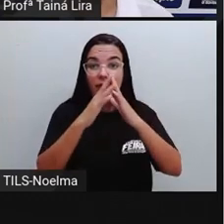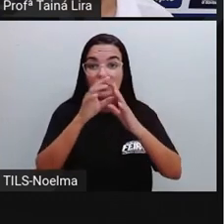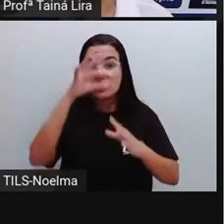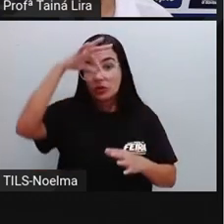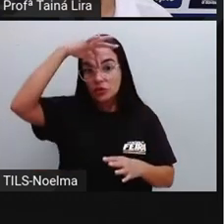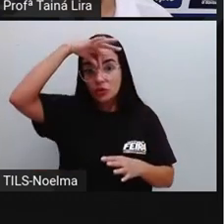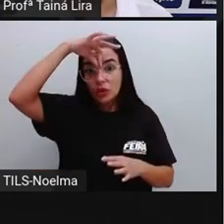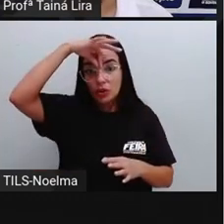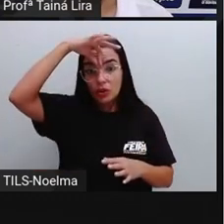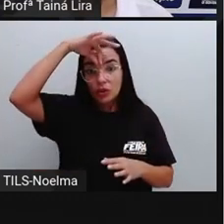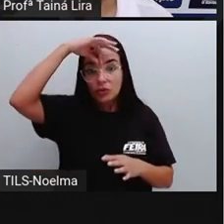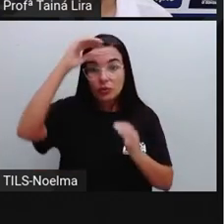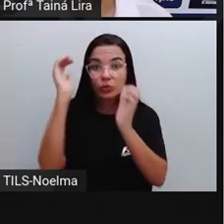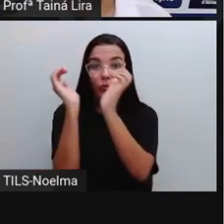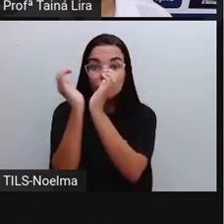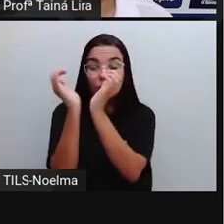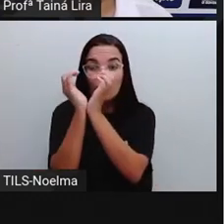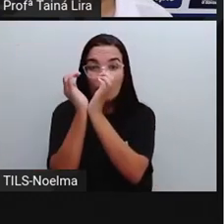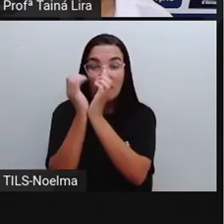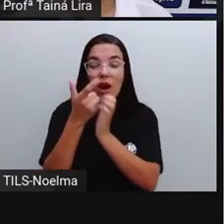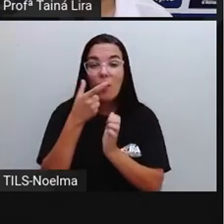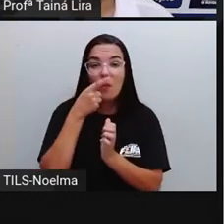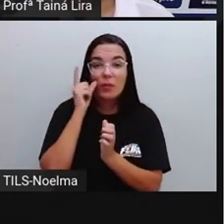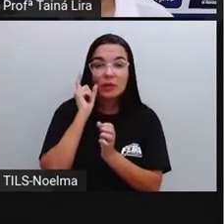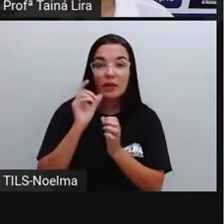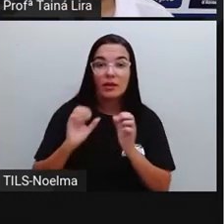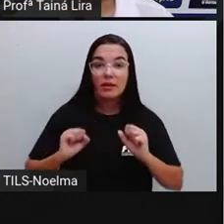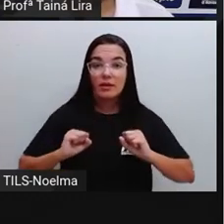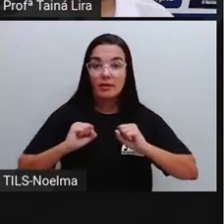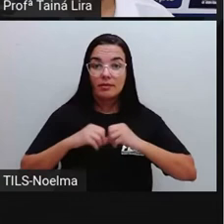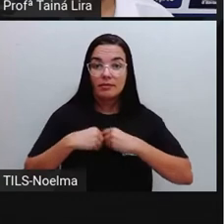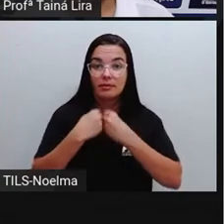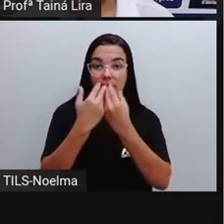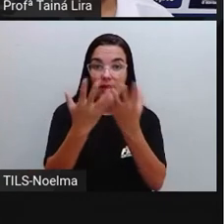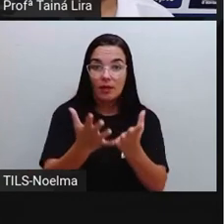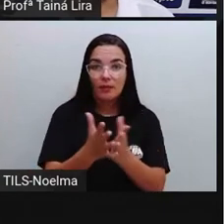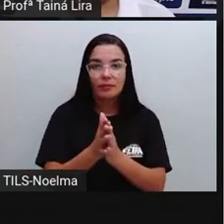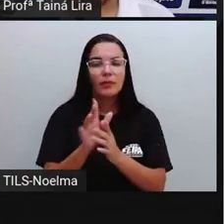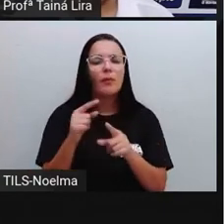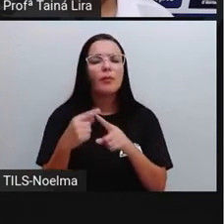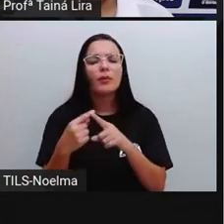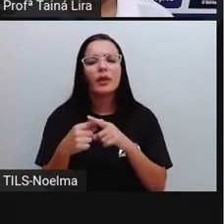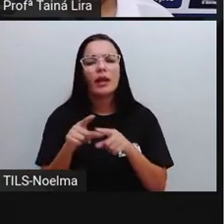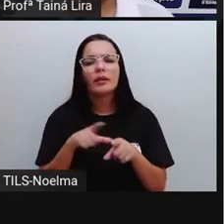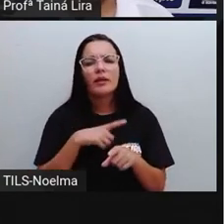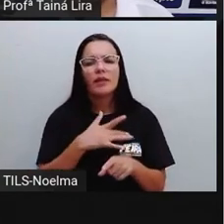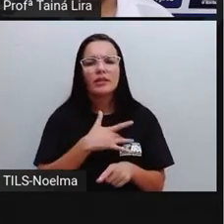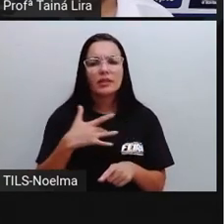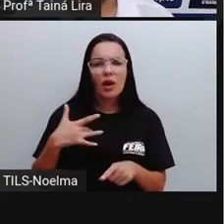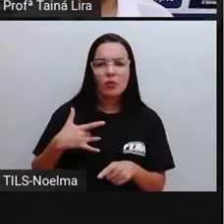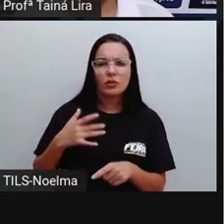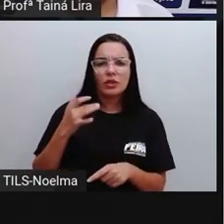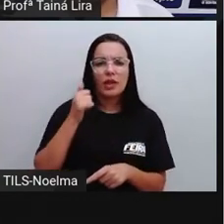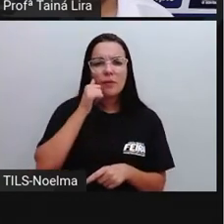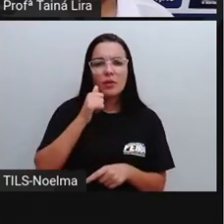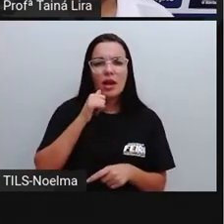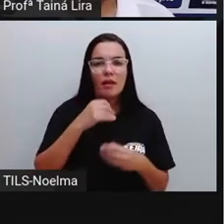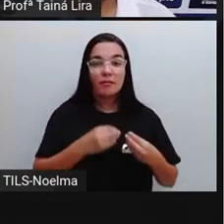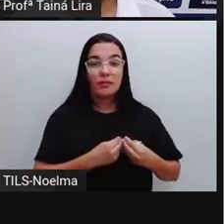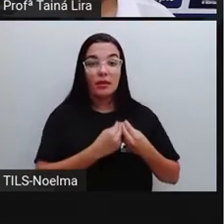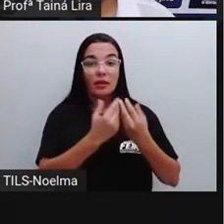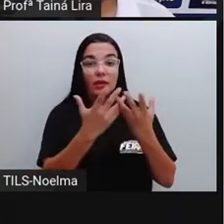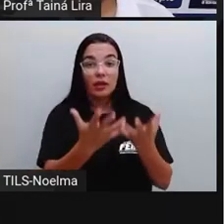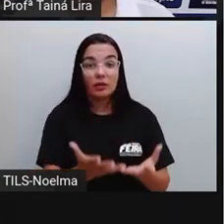inaugurado ontem. O novo setor prestará atendimento especializado à saúde da mulher, oferecendo,